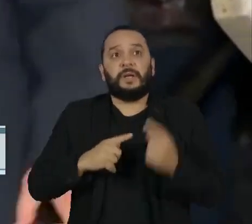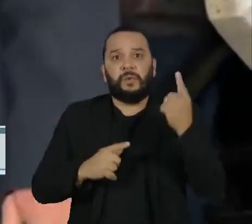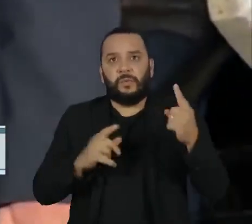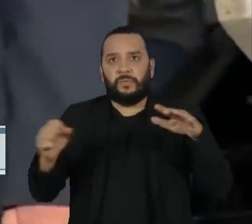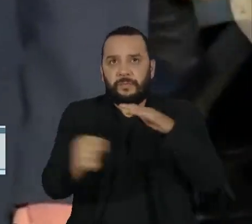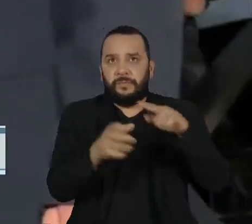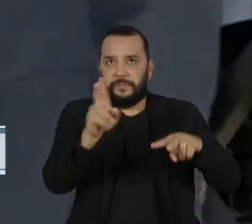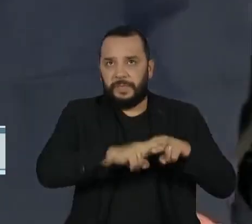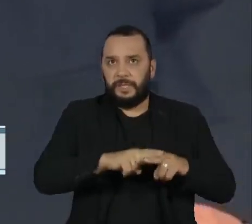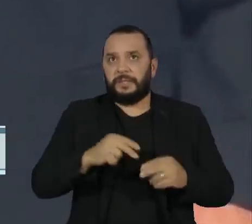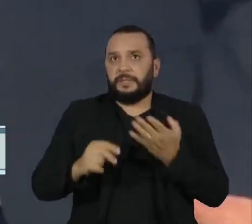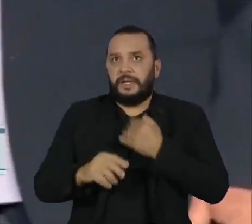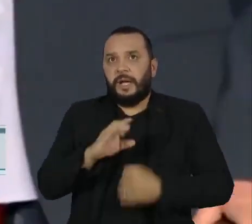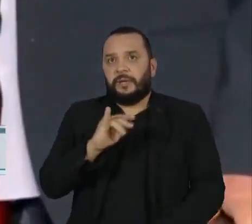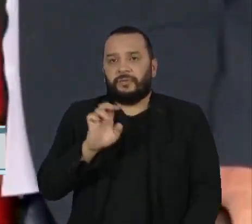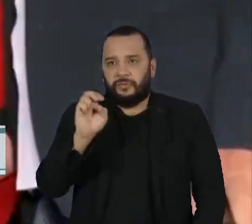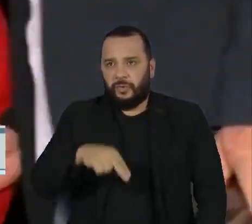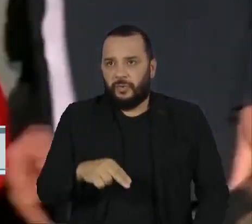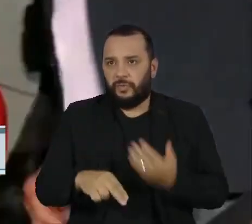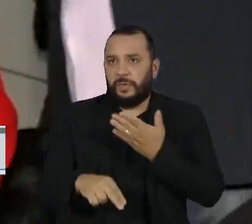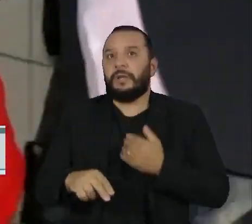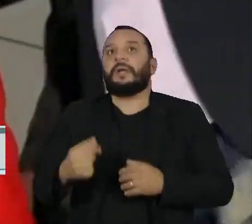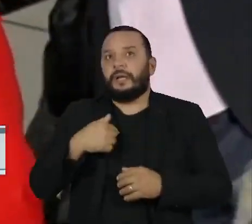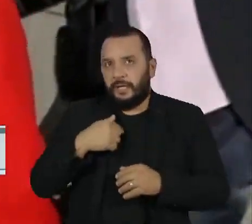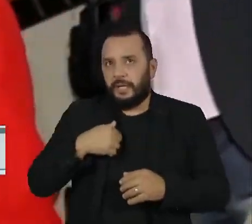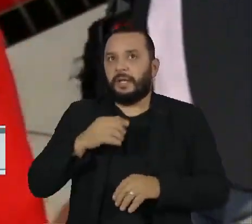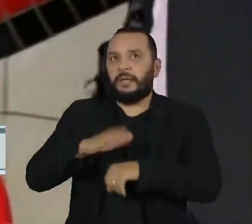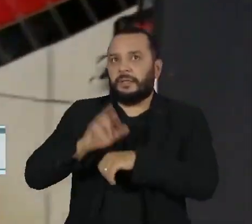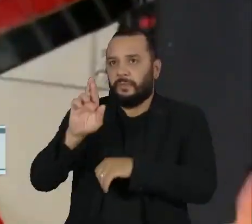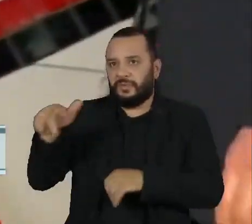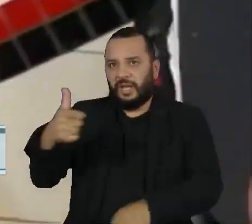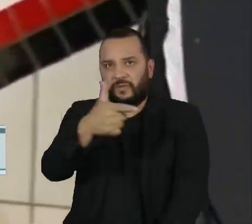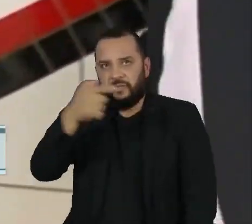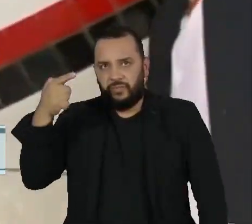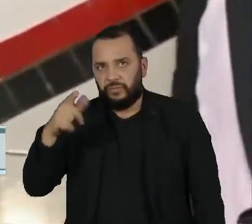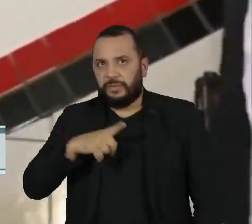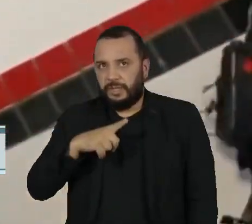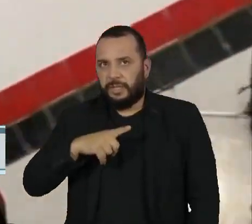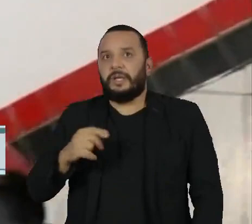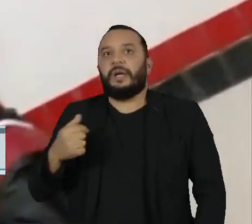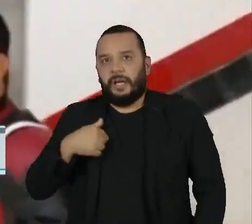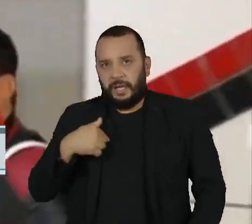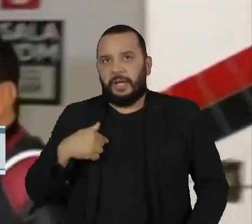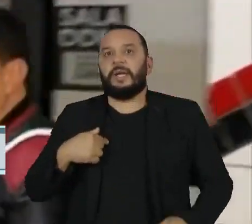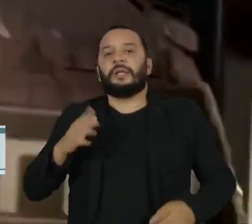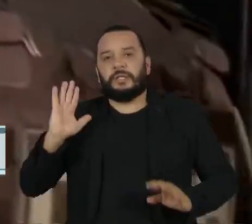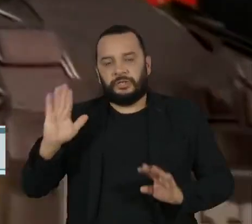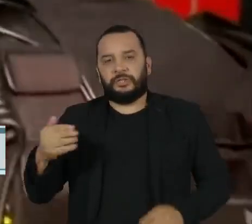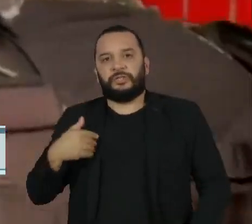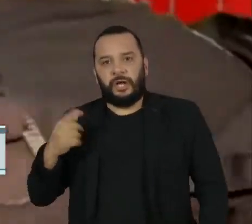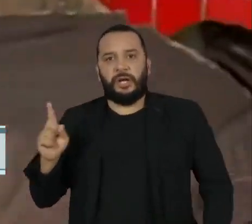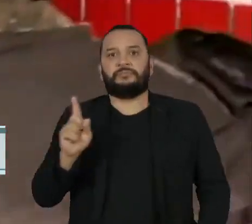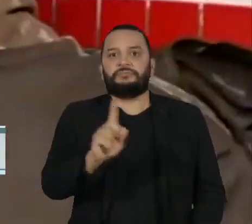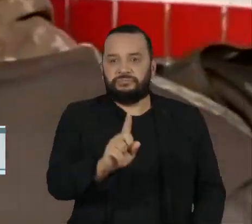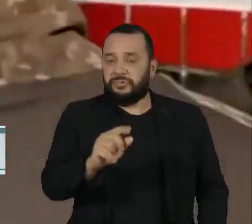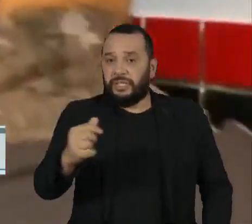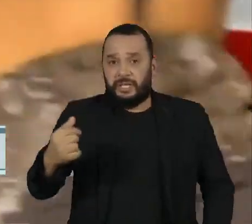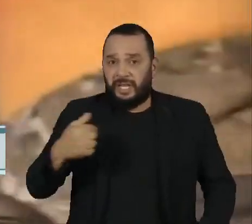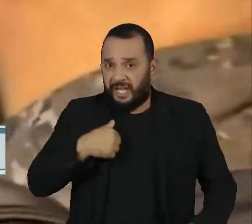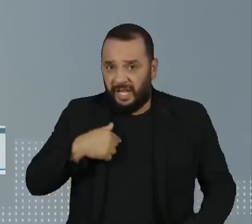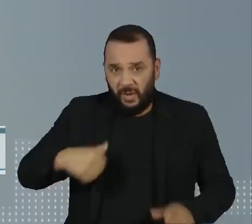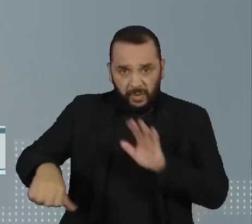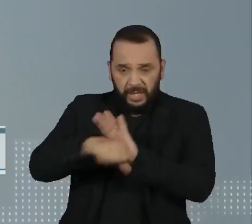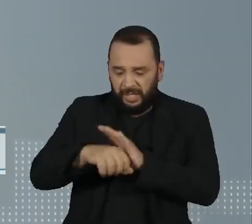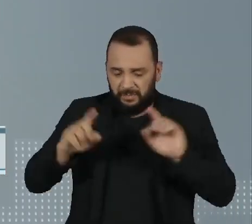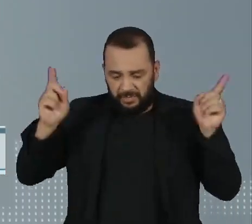presos está Erickson Davida Silva, apontado como autor do disparo. Ele se entregou no final de semana, mas nega que tenha cometido o